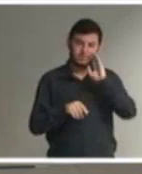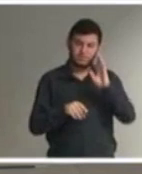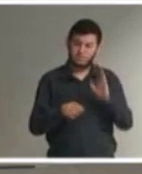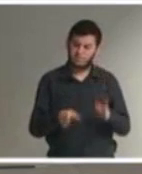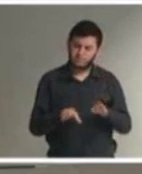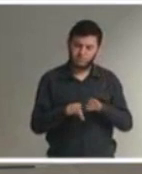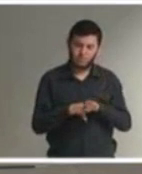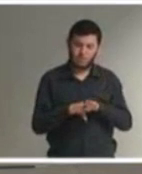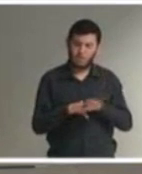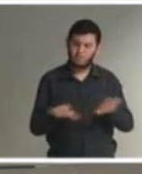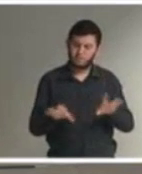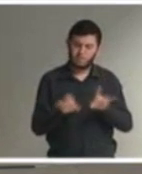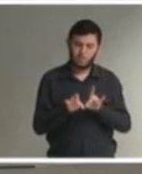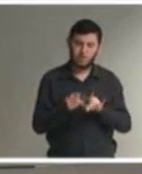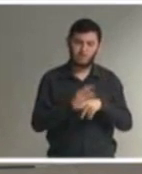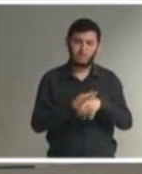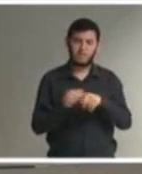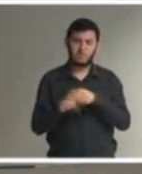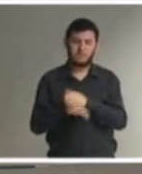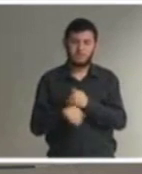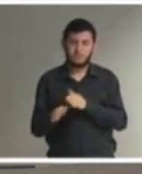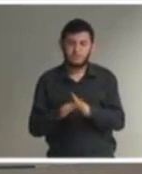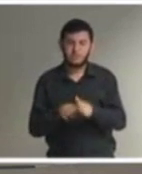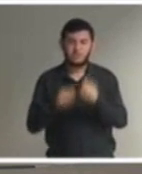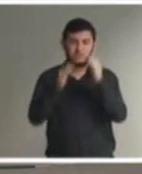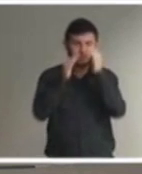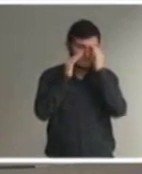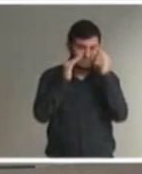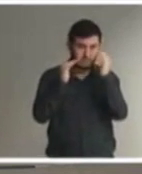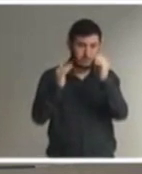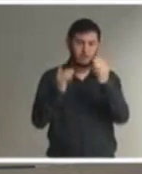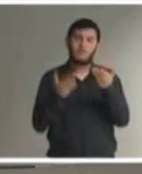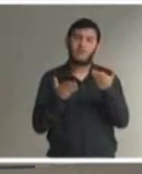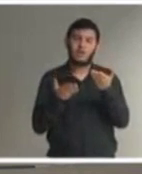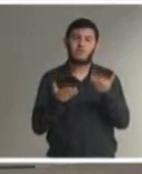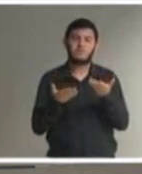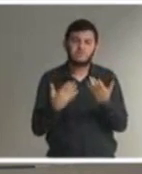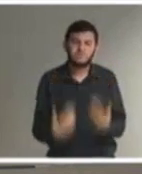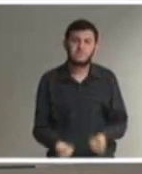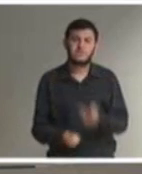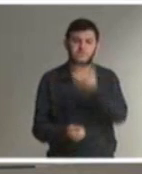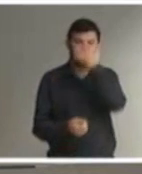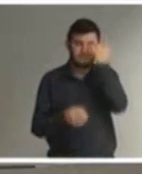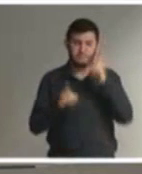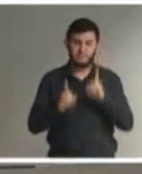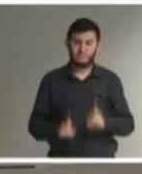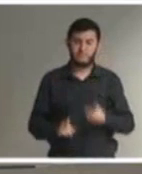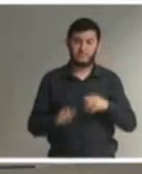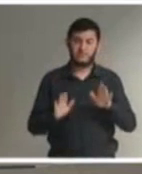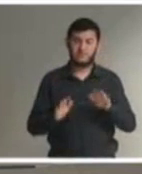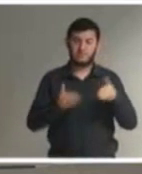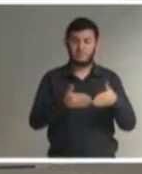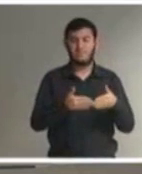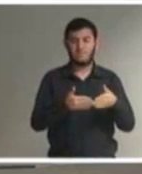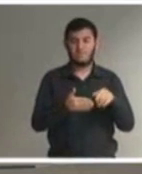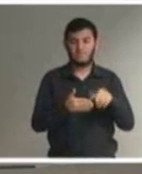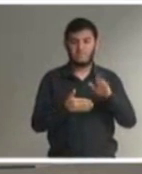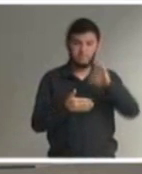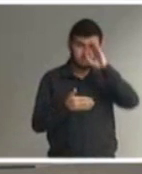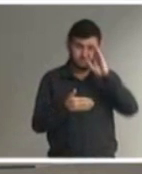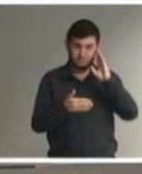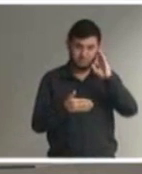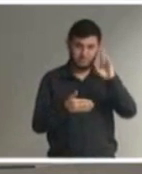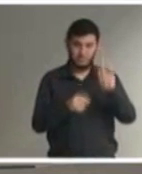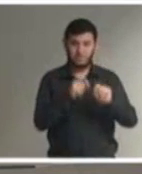respeito pela diferença e aceitação das pessoas com deficiência tudo voltando para um princípio maior que é a plena e efetivação